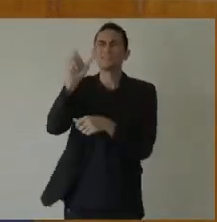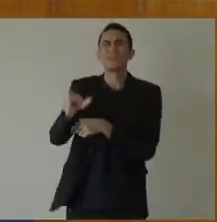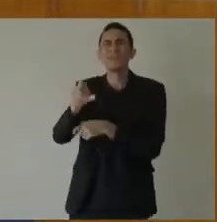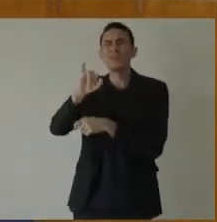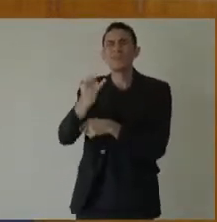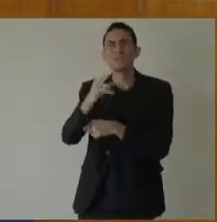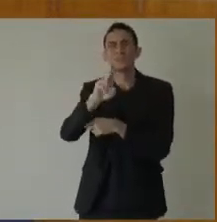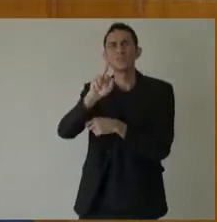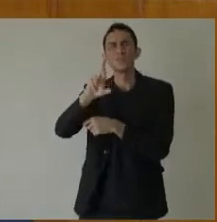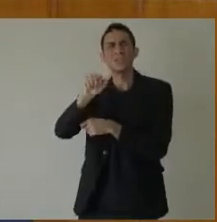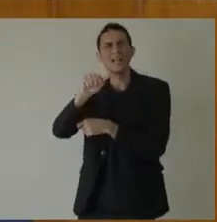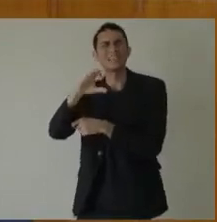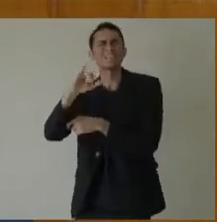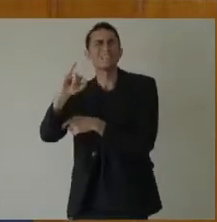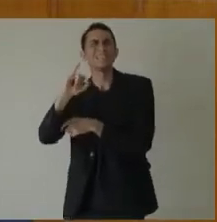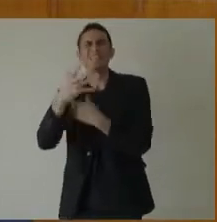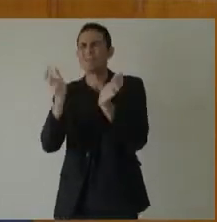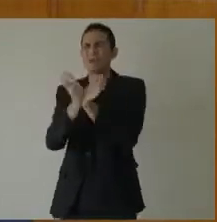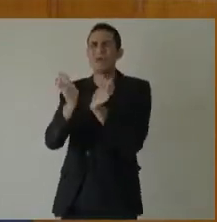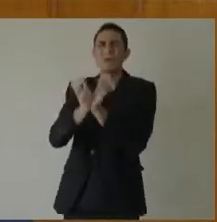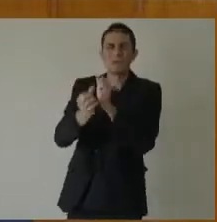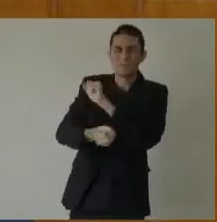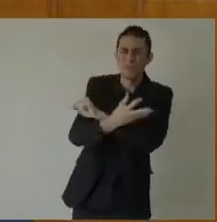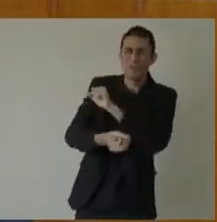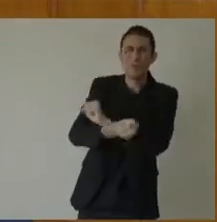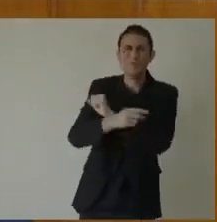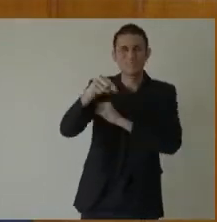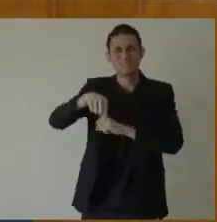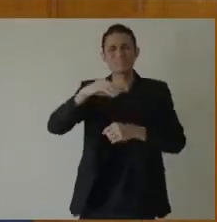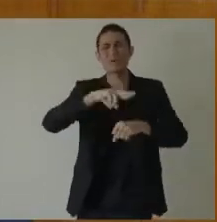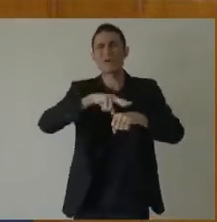você na pobreza. Hoje você está nessa situação, culpa desse governo.